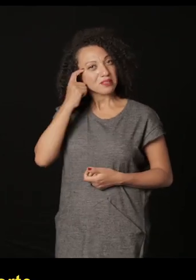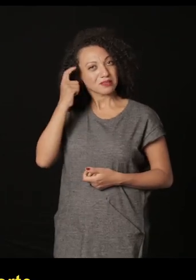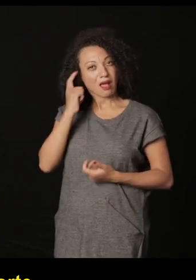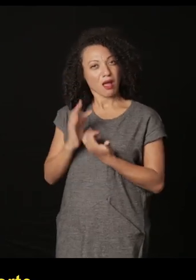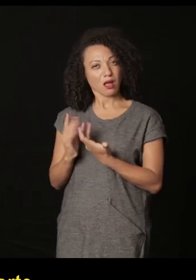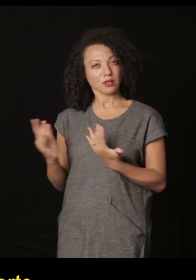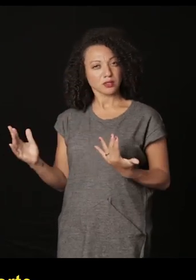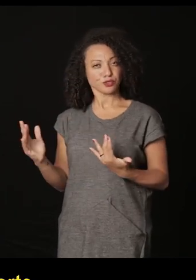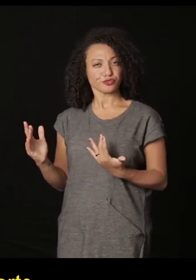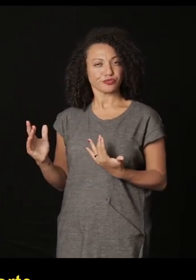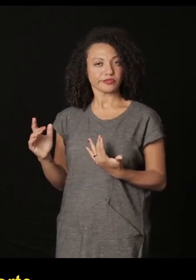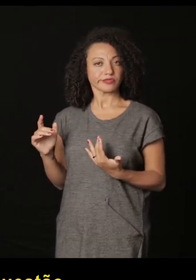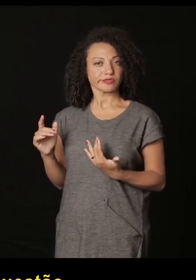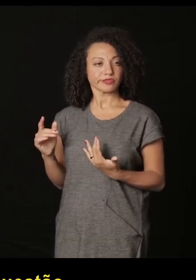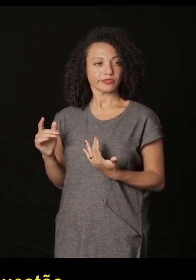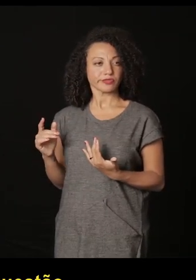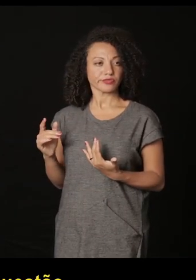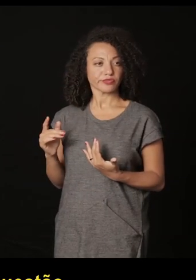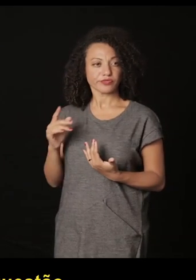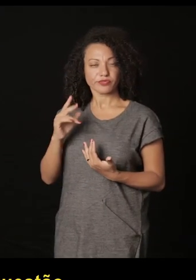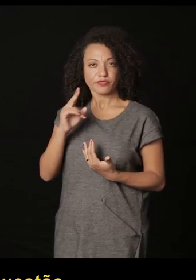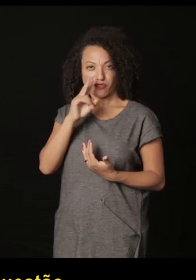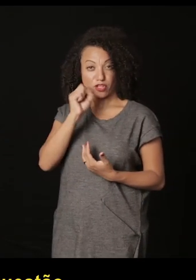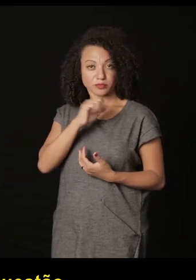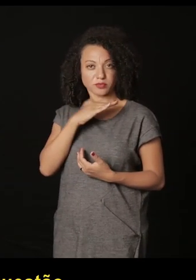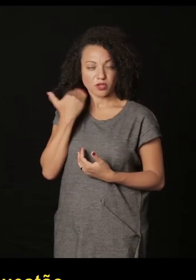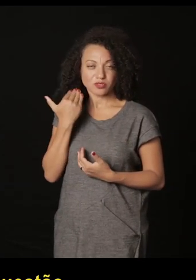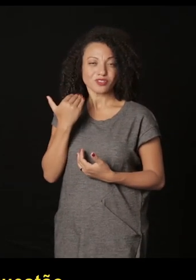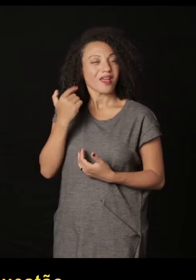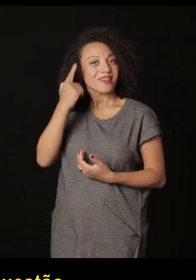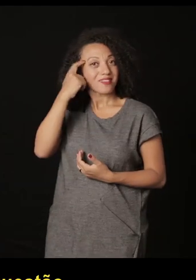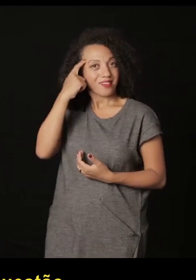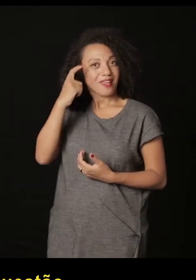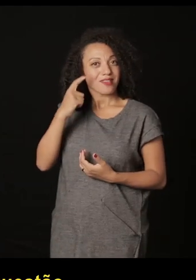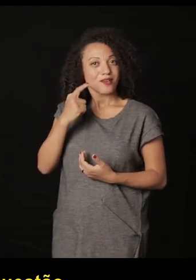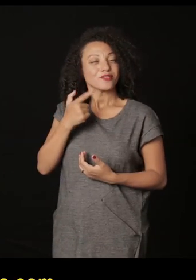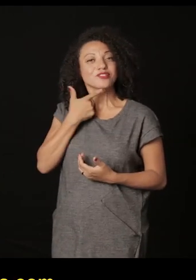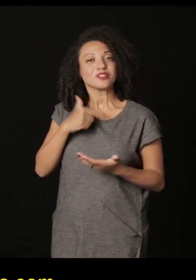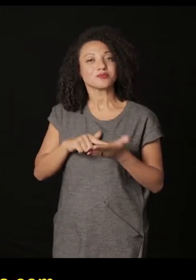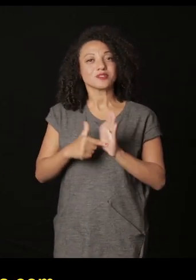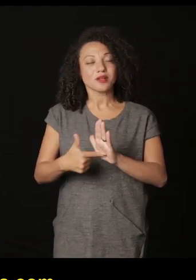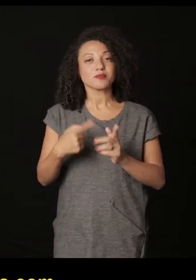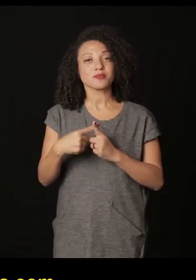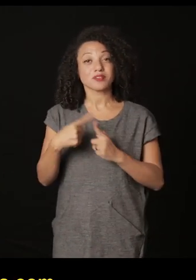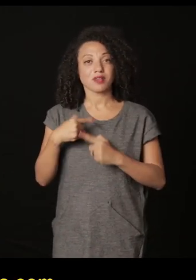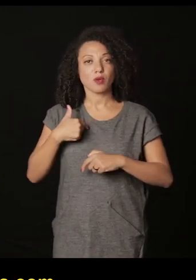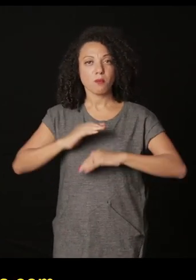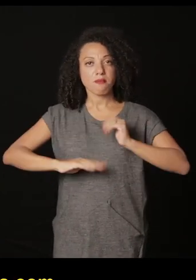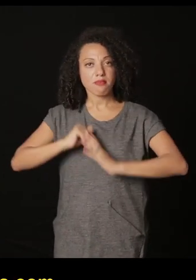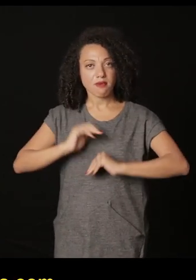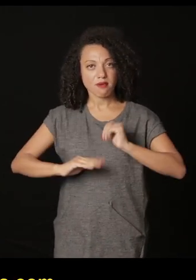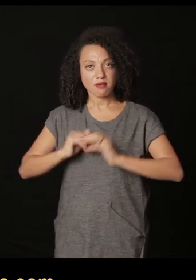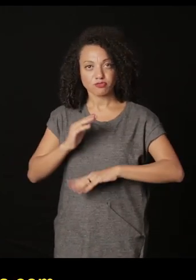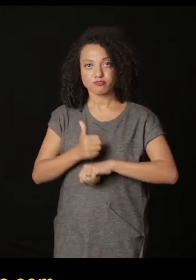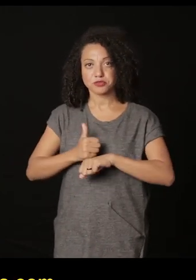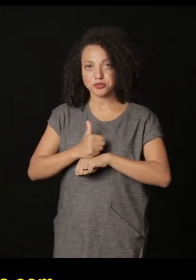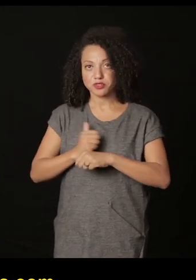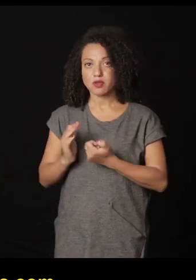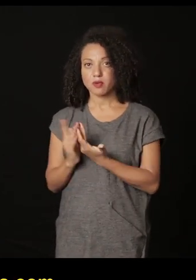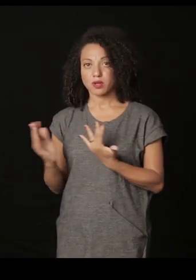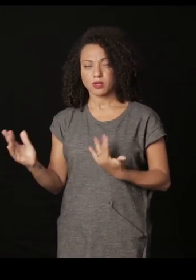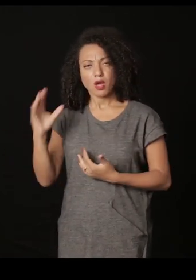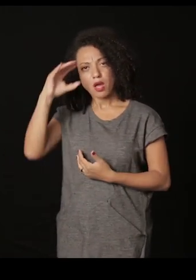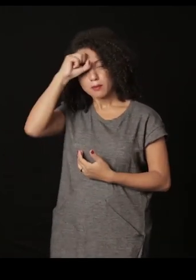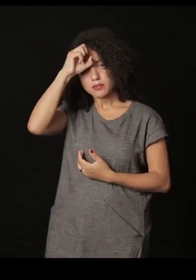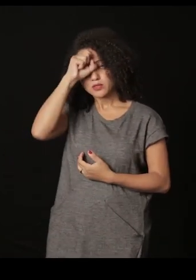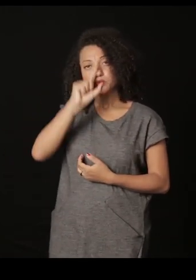tratando dessa pulsão de morte na verdade eu cheguei nessa questão da pulsão de morte para trazer para vocês porque dentro da minha prática com os